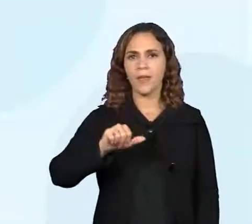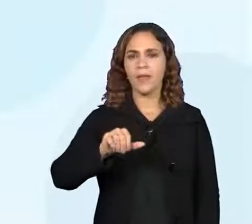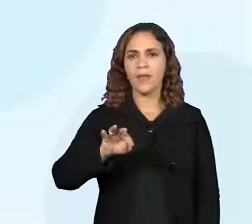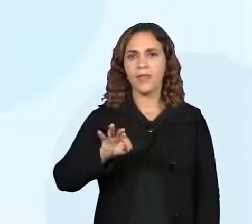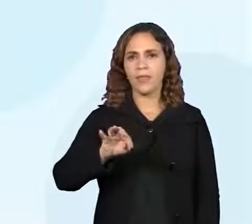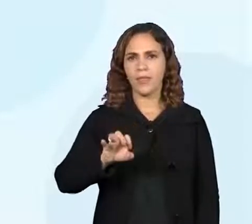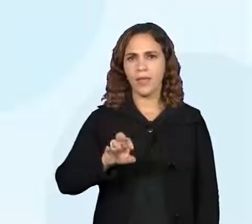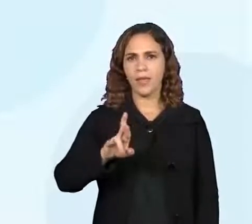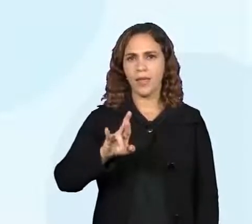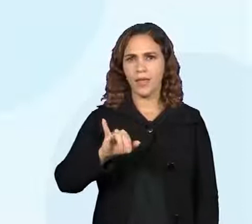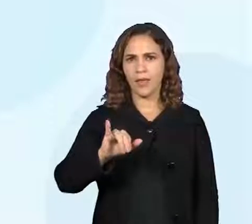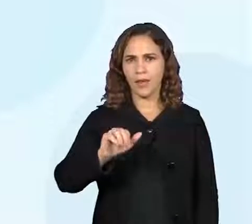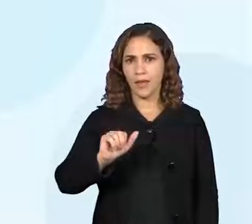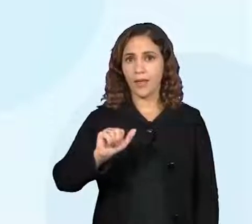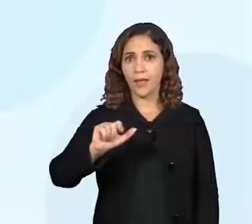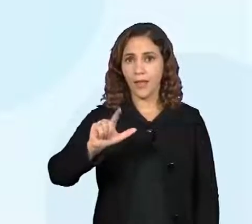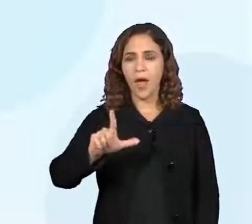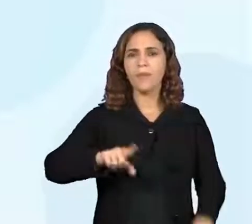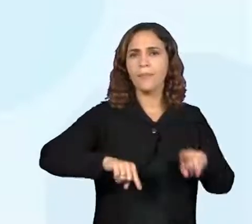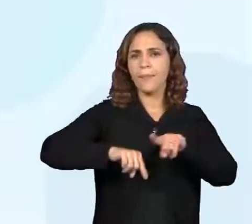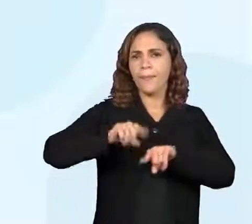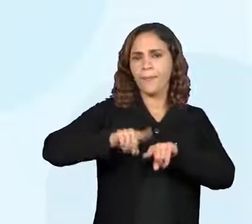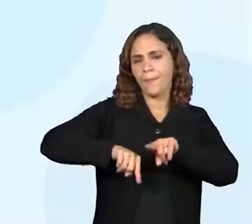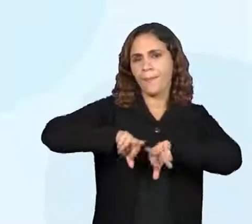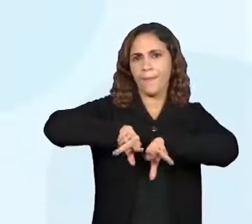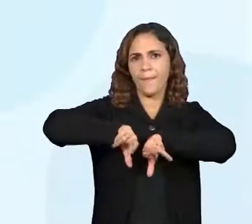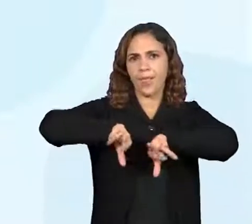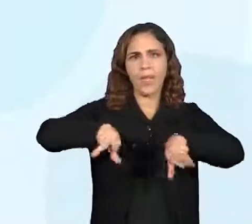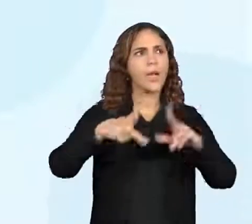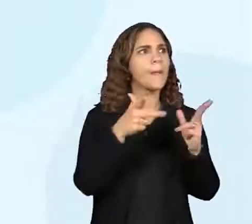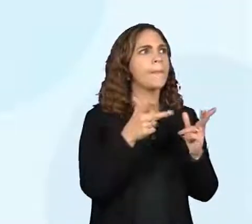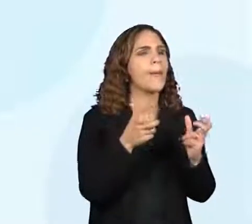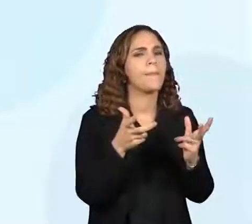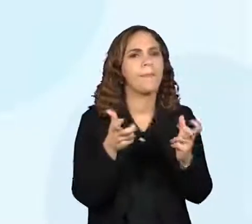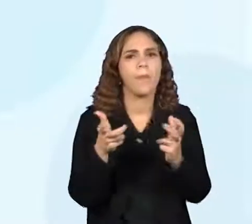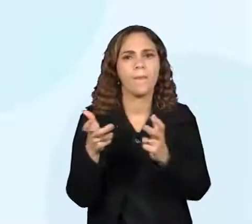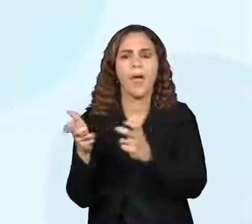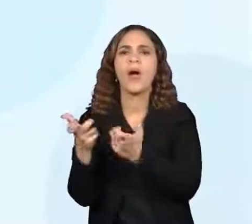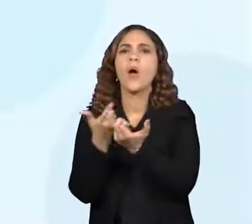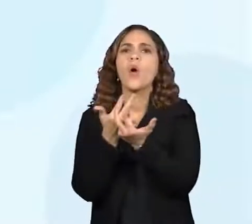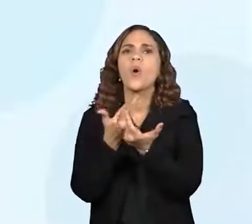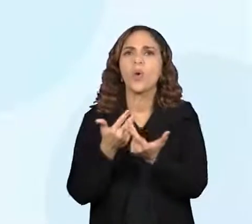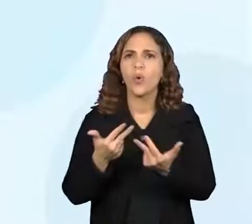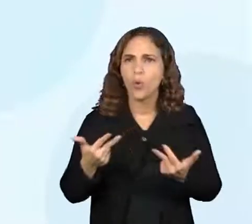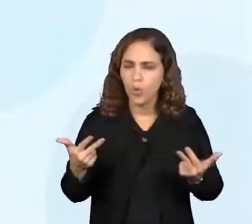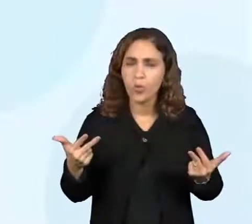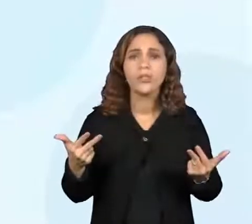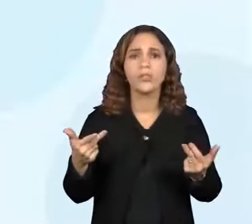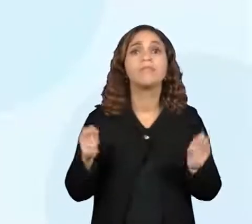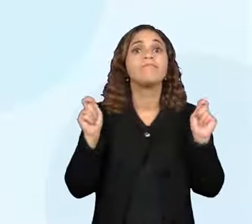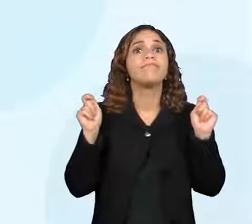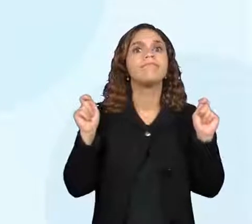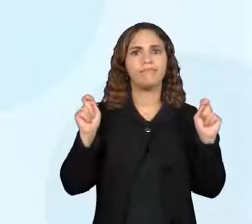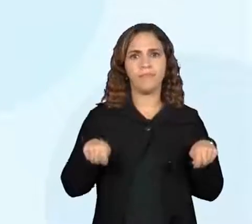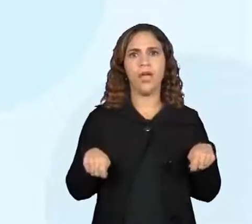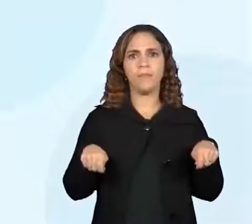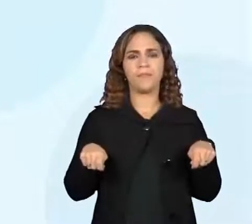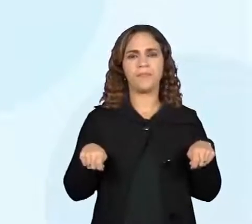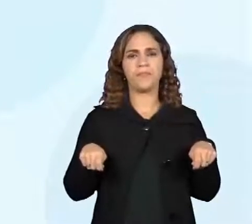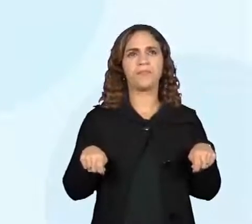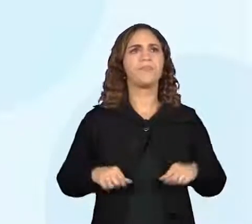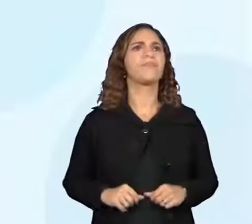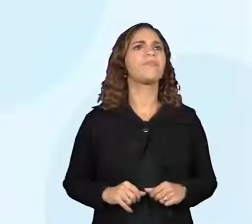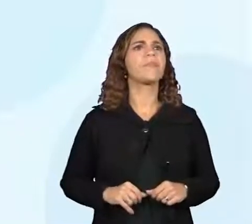A cultura material está relacionada aos elementos materiais. Ou seja, esses